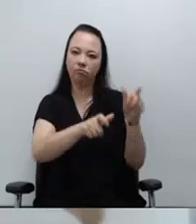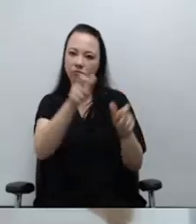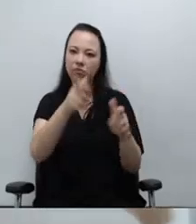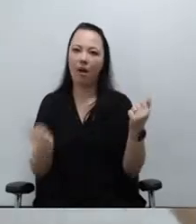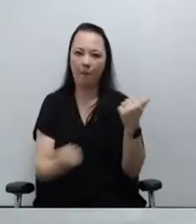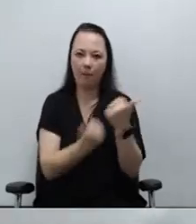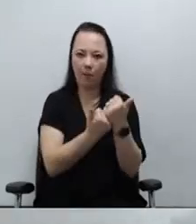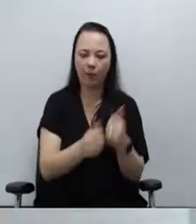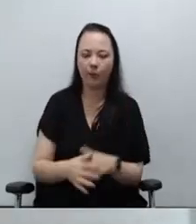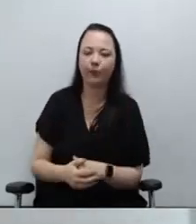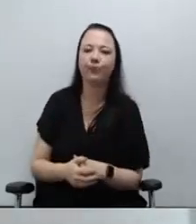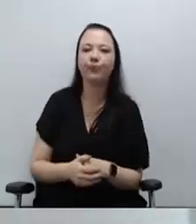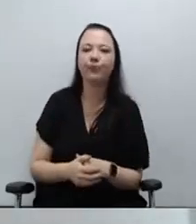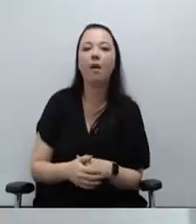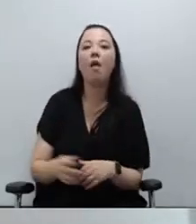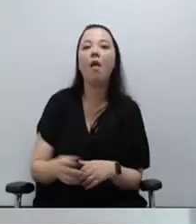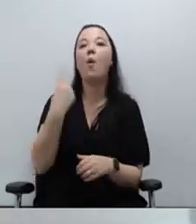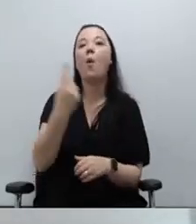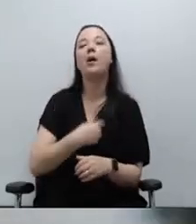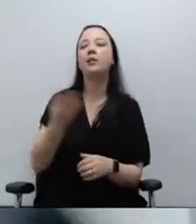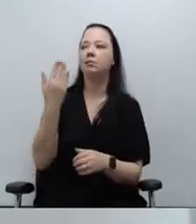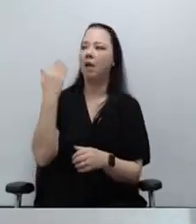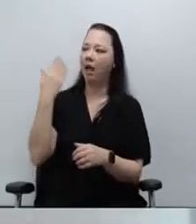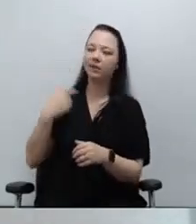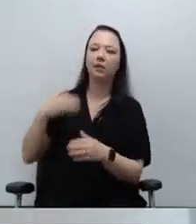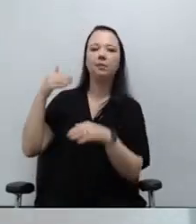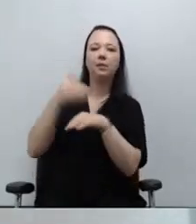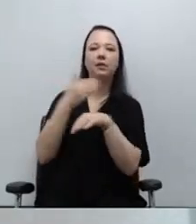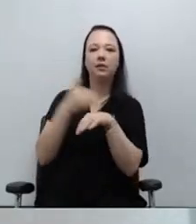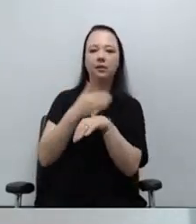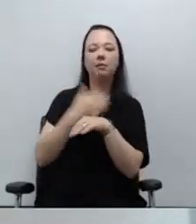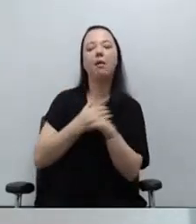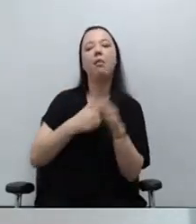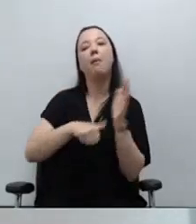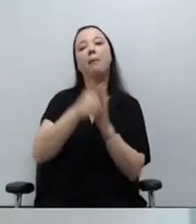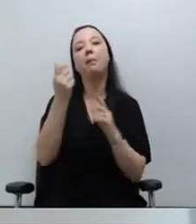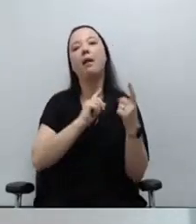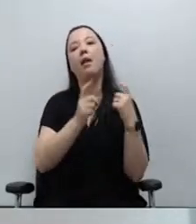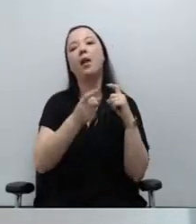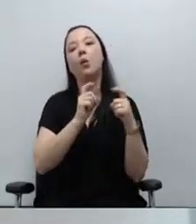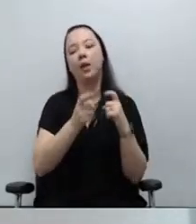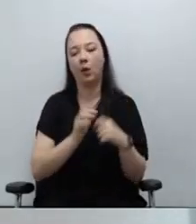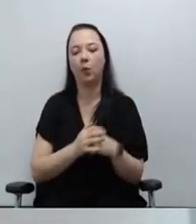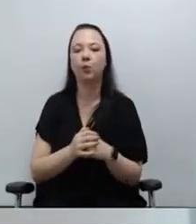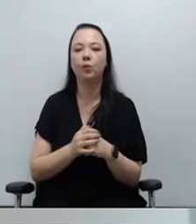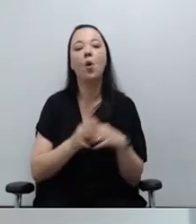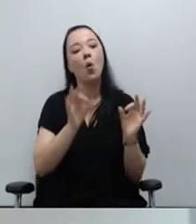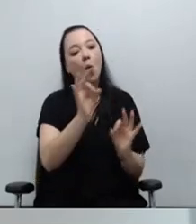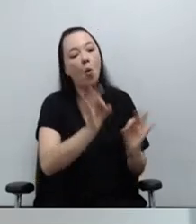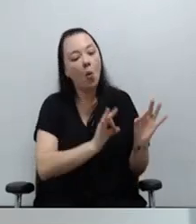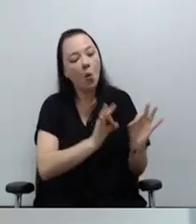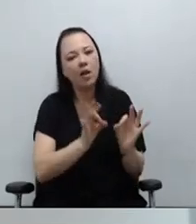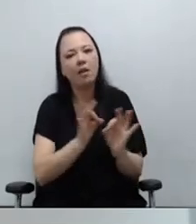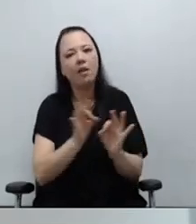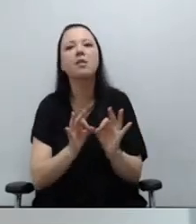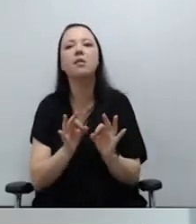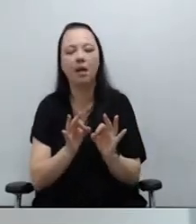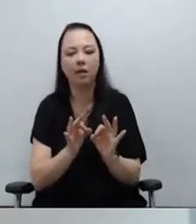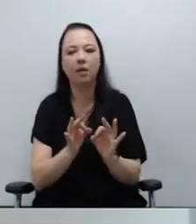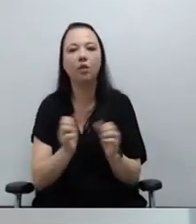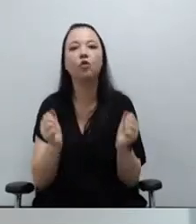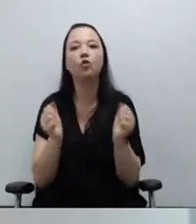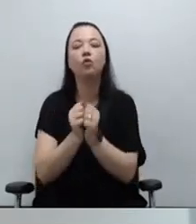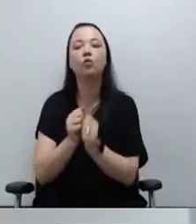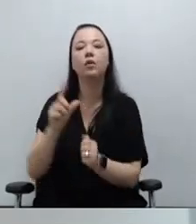Participamos da primeira reunião do grupo para discutir a acessibilidade na Defensoria, organizada pela coordenação do